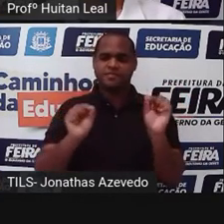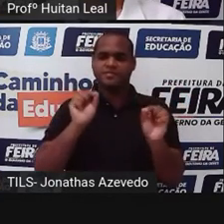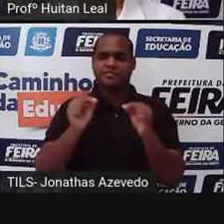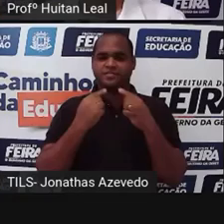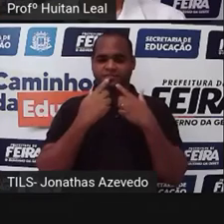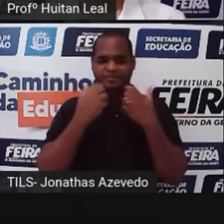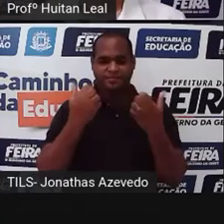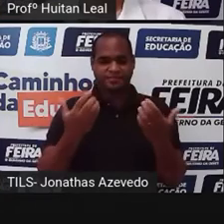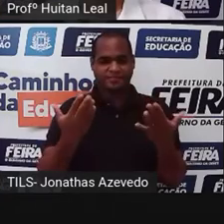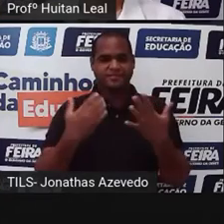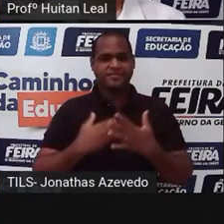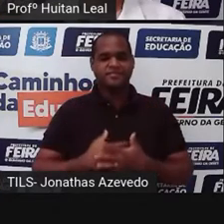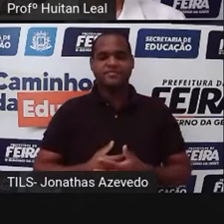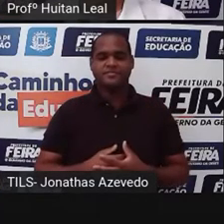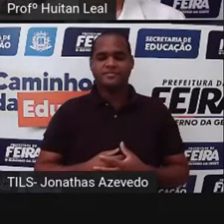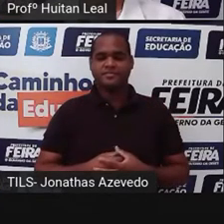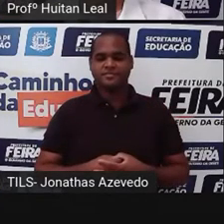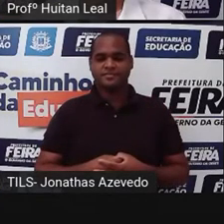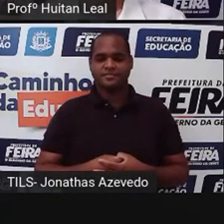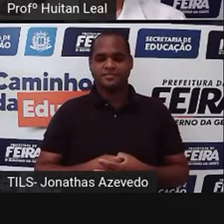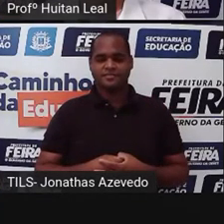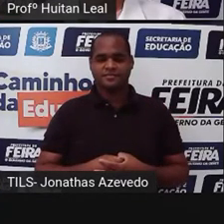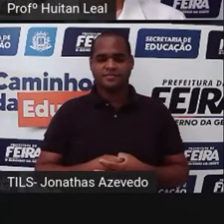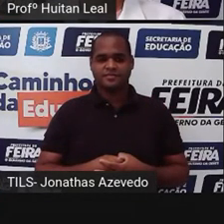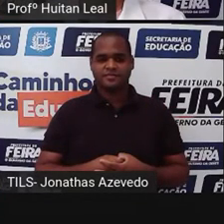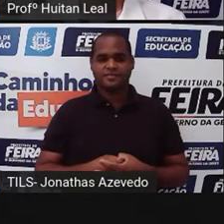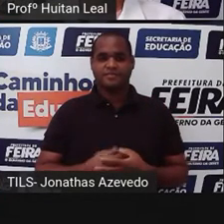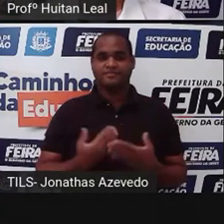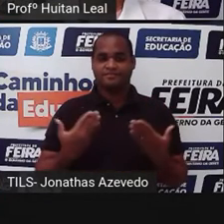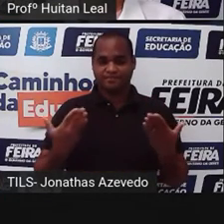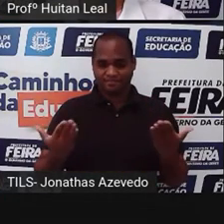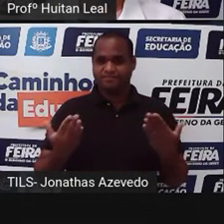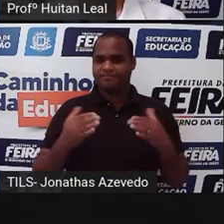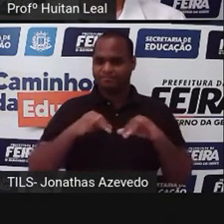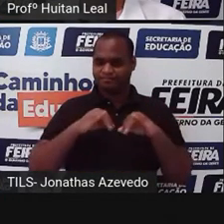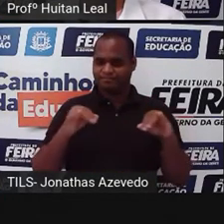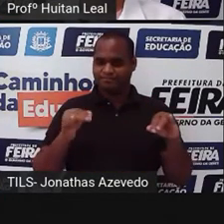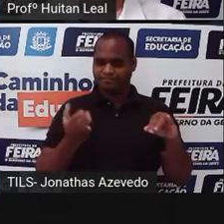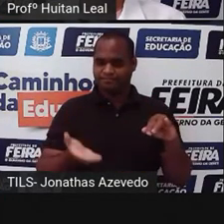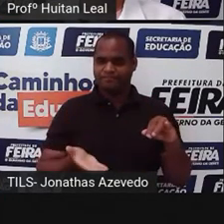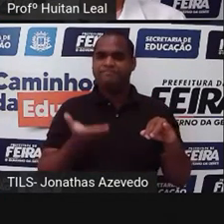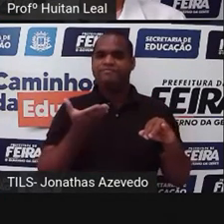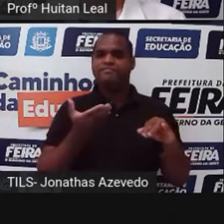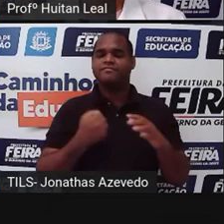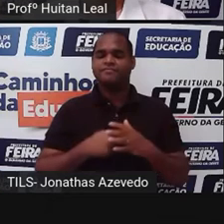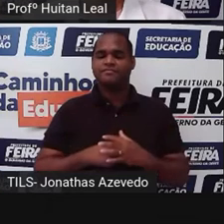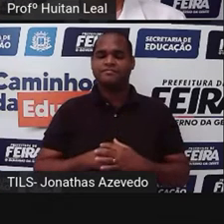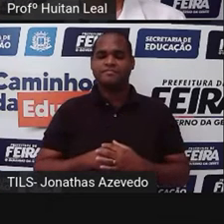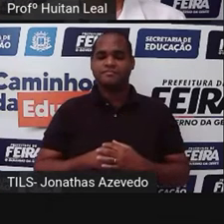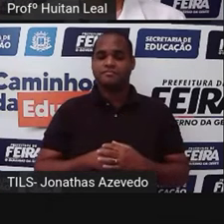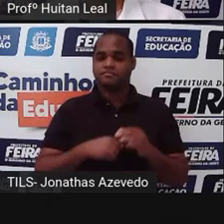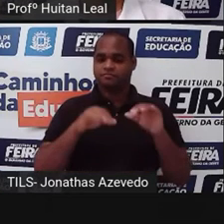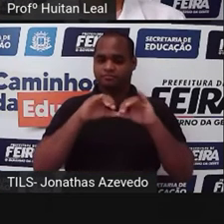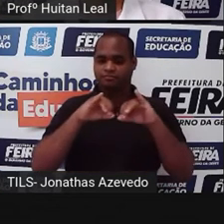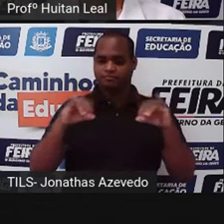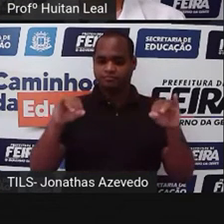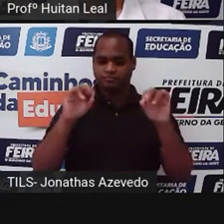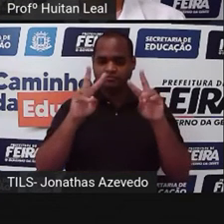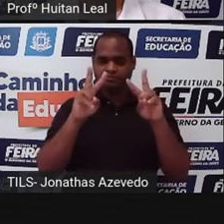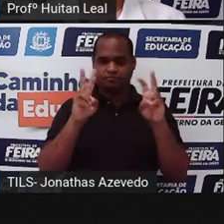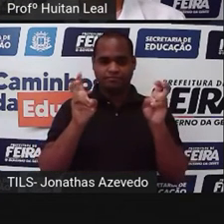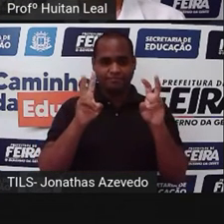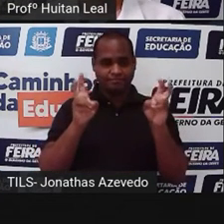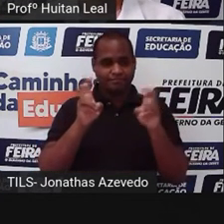falar, não é? Que nós acabamos de evidenciar. a manchete é o título principal da